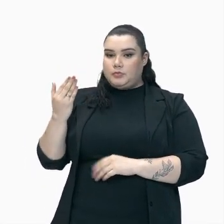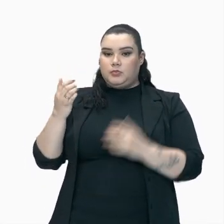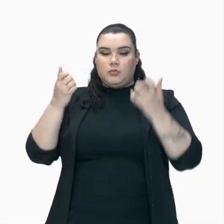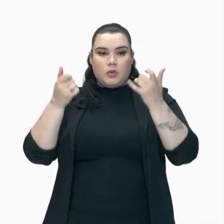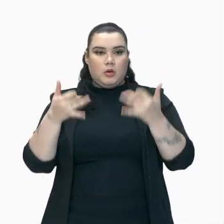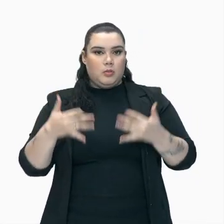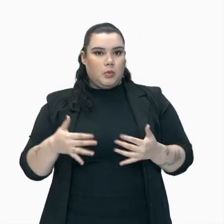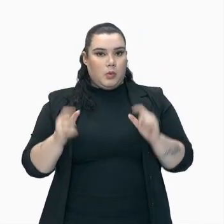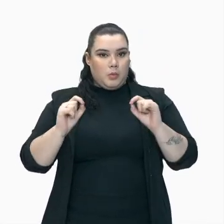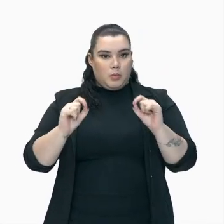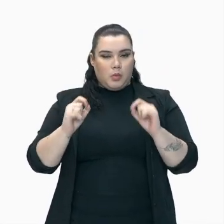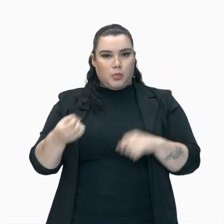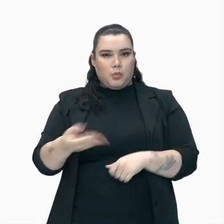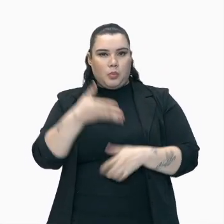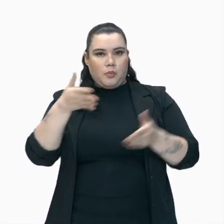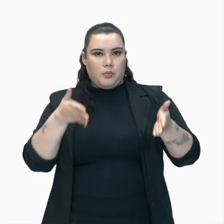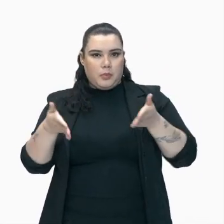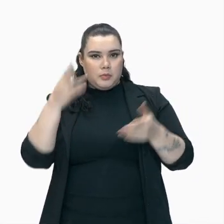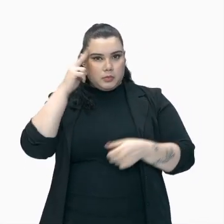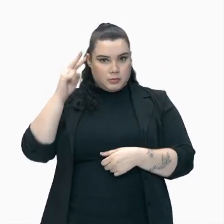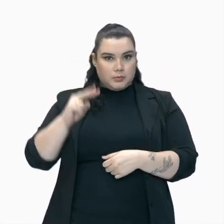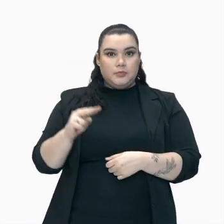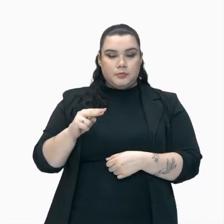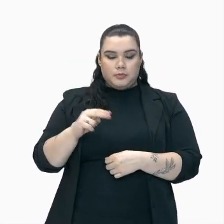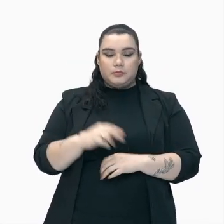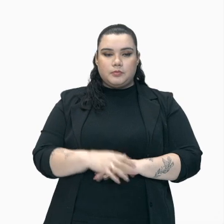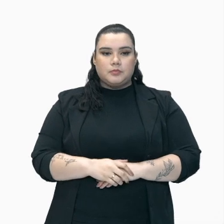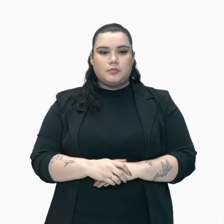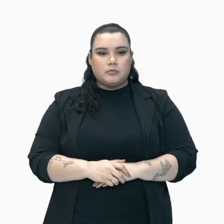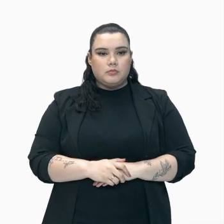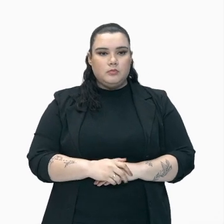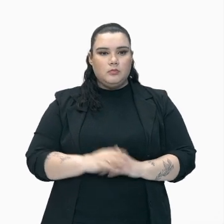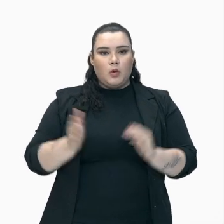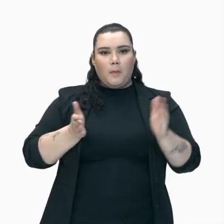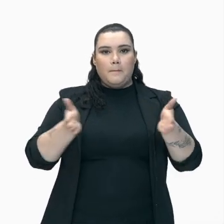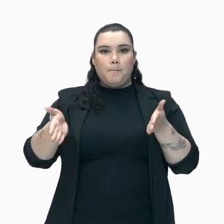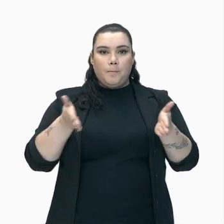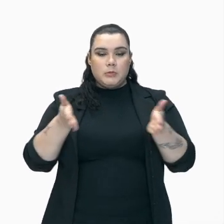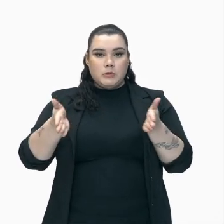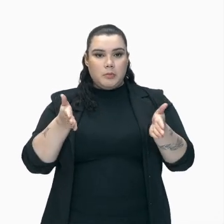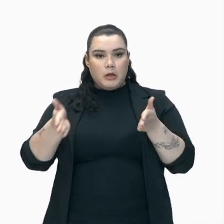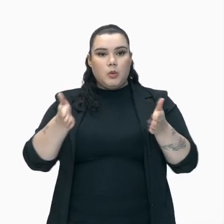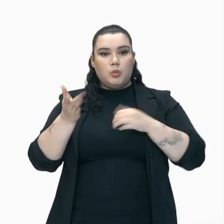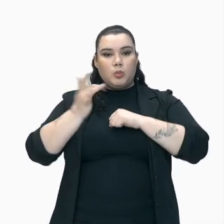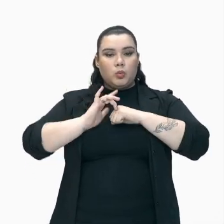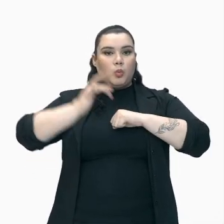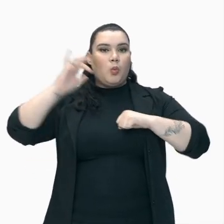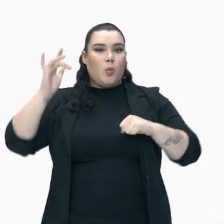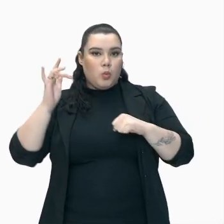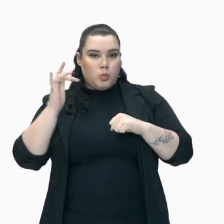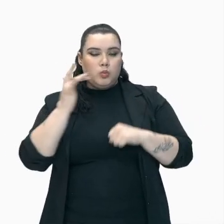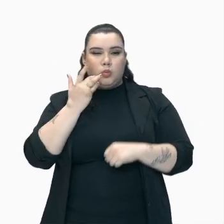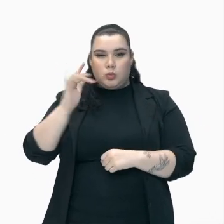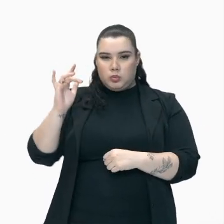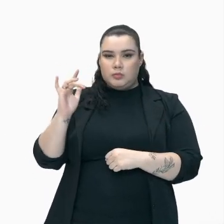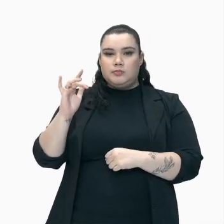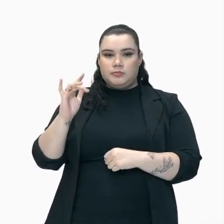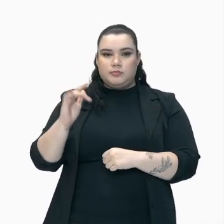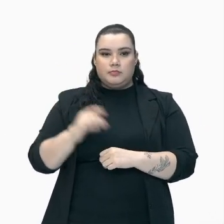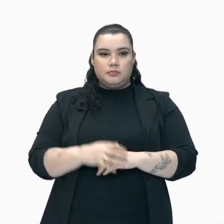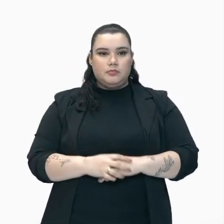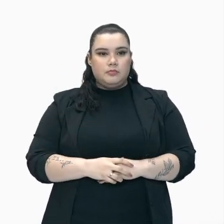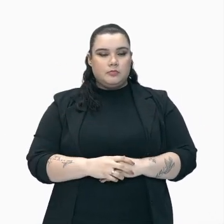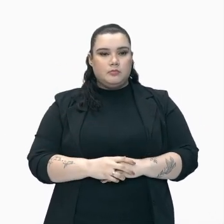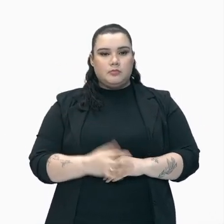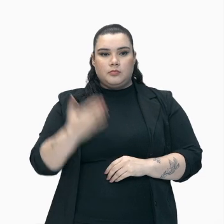nosso Novo momento da história Vamos lá galera A Corrida do ouro O ciclo do ouro Só para frisar Tá gente?